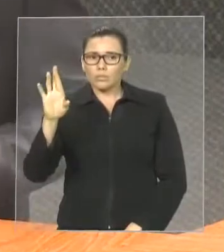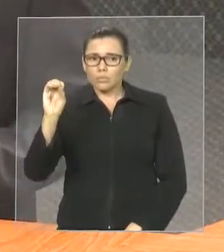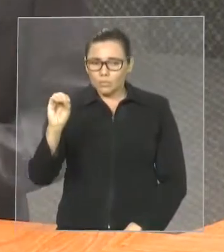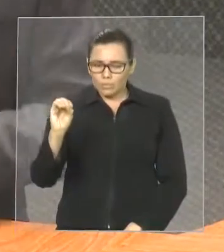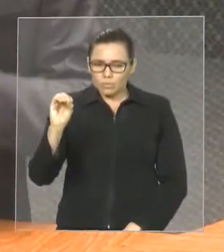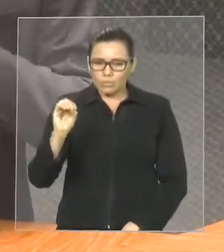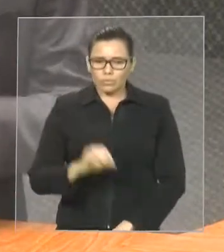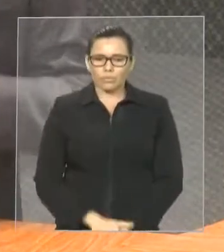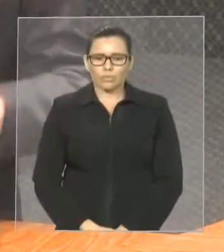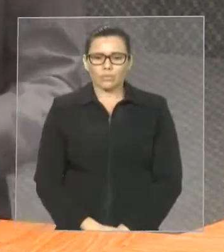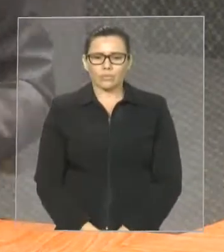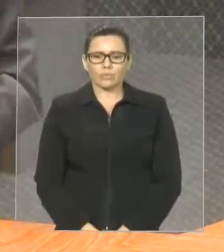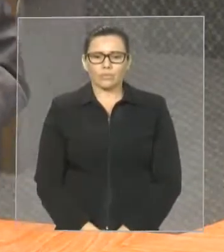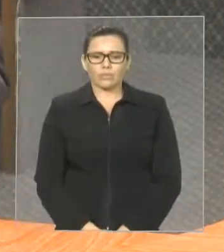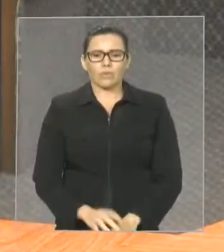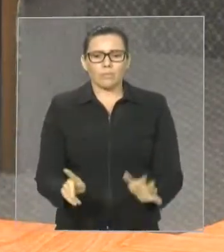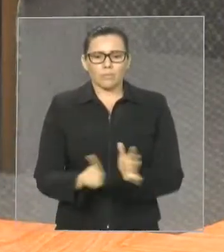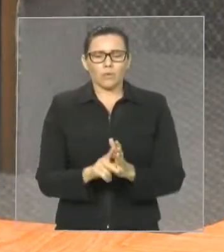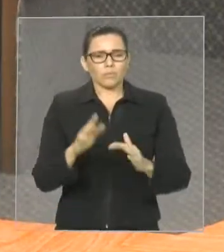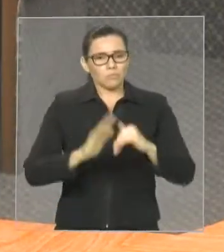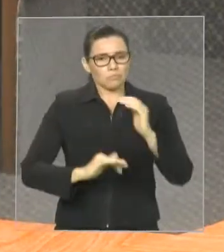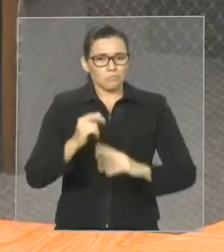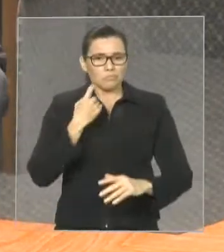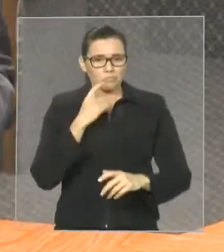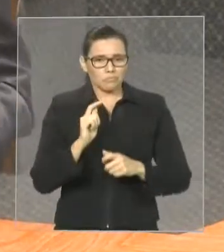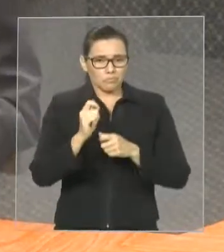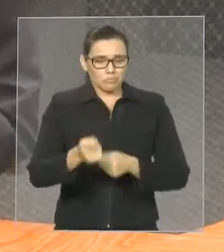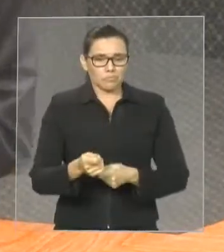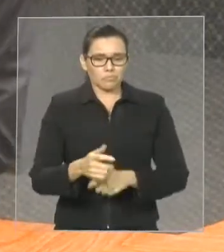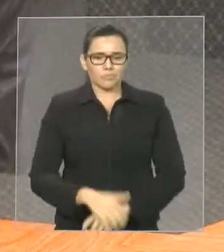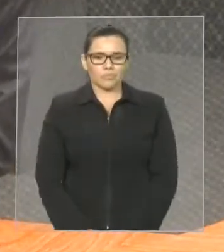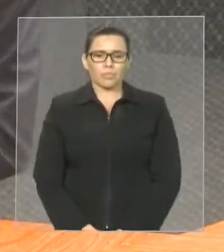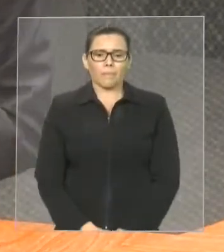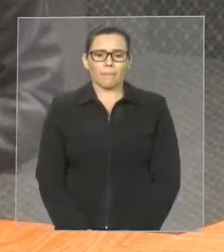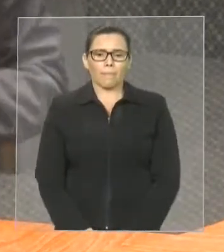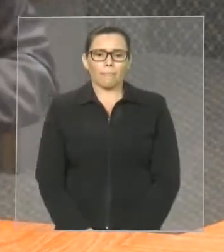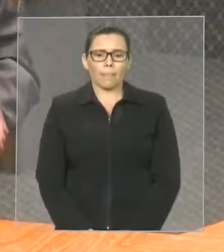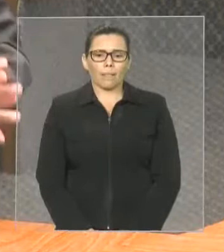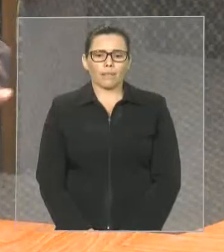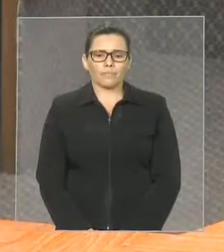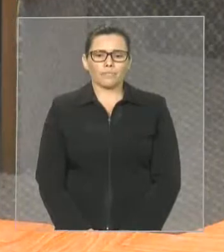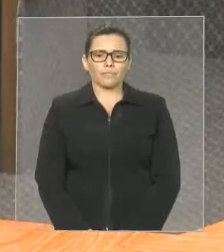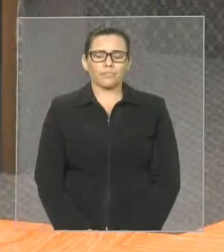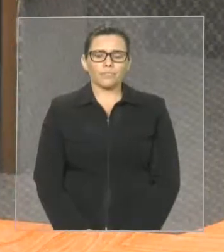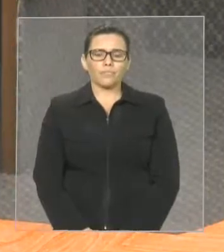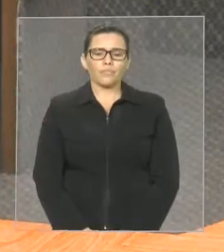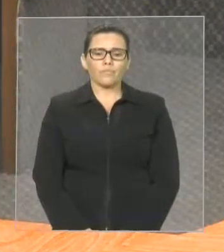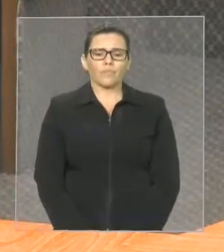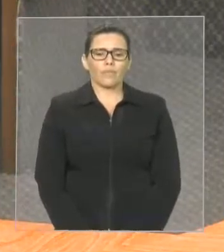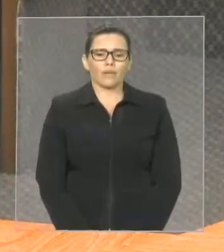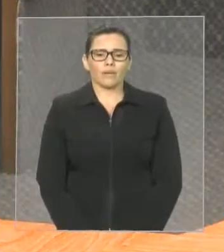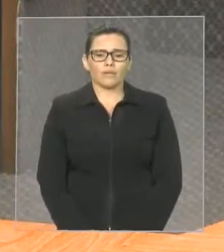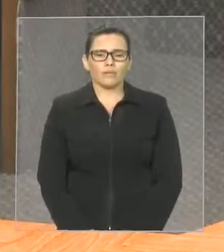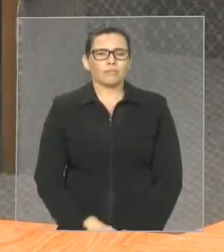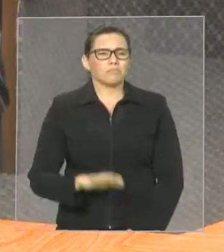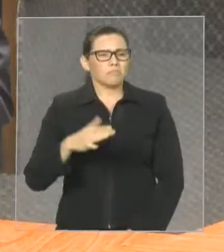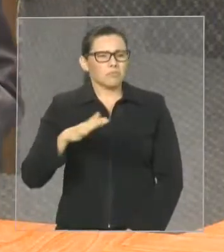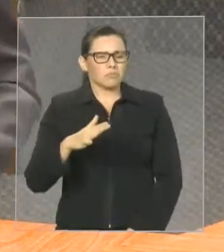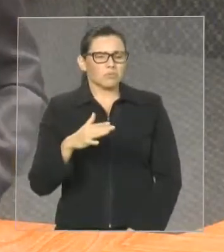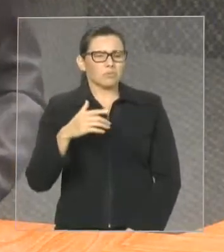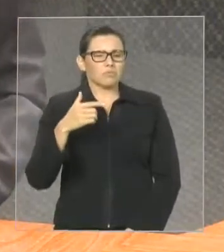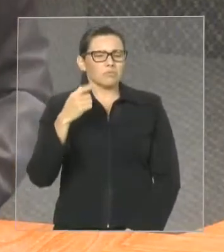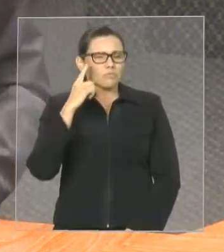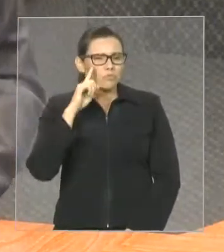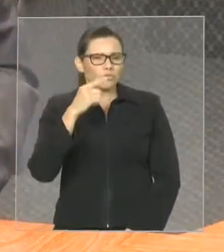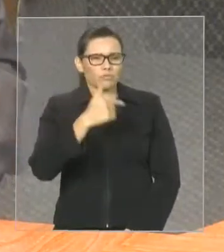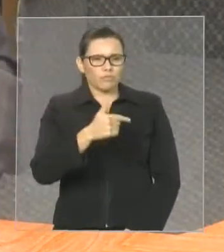pública para discutir essas problemáticas e ficou acertado para a segunda quinzena de setembro, provavelmente dia 22, e